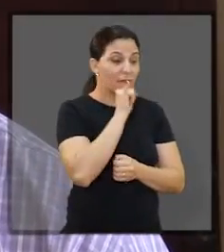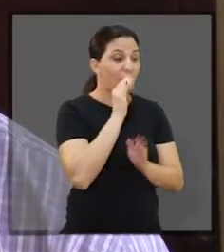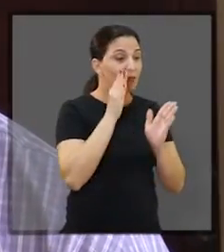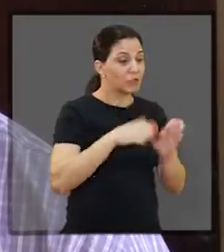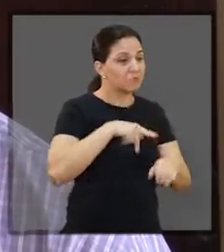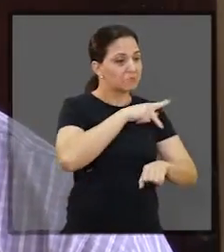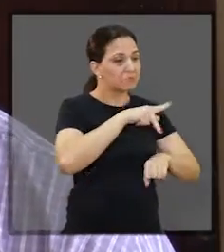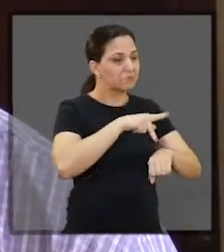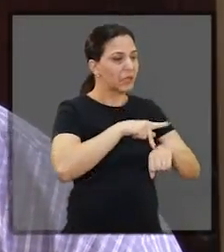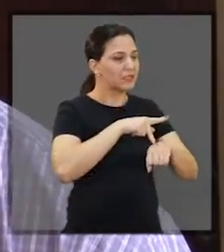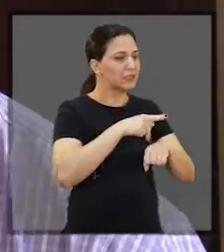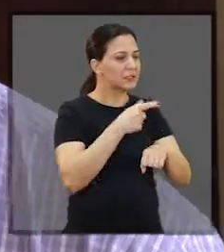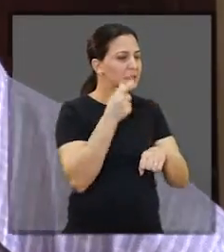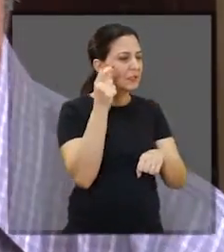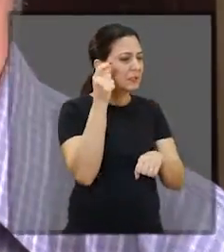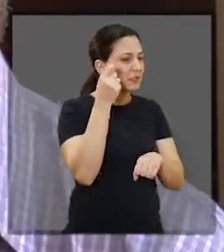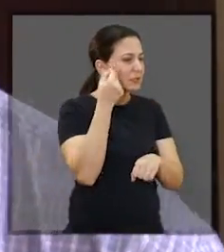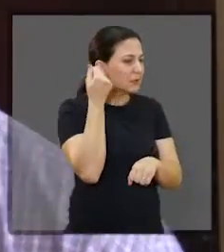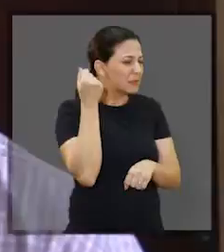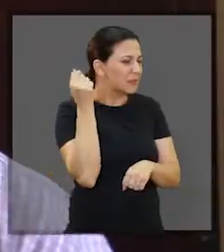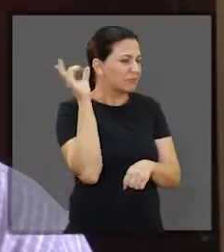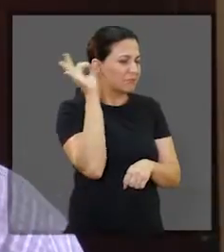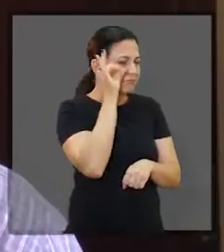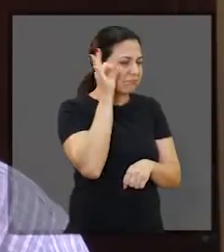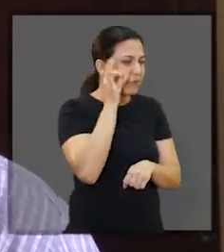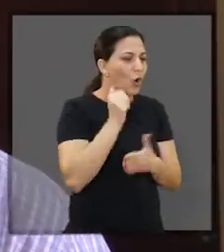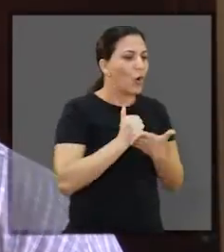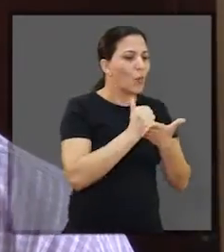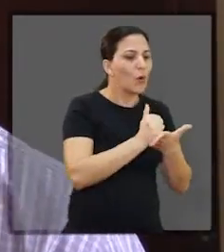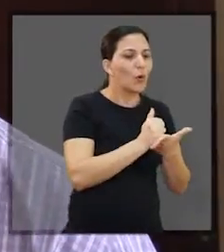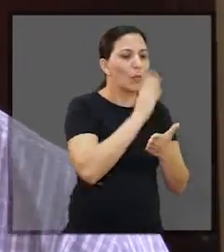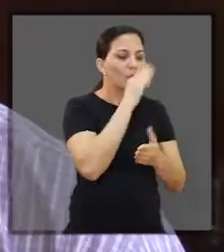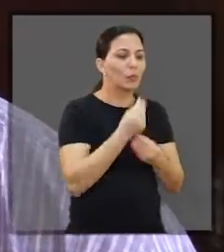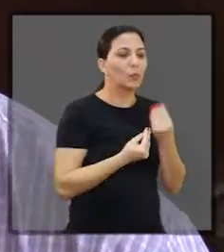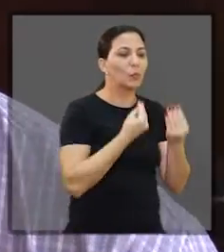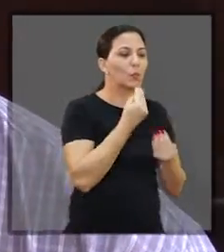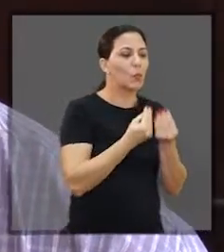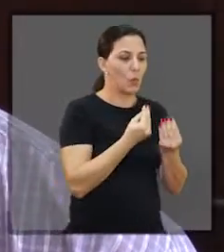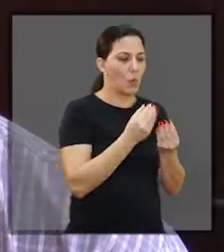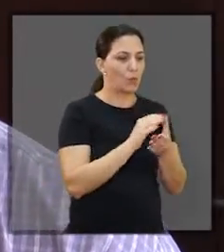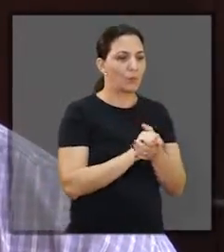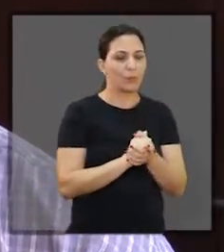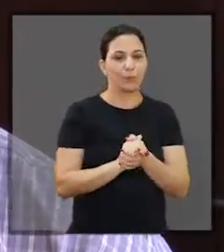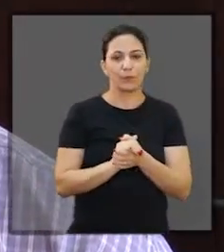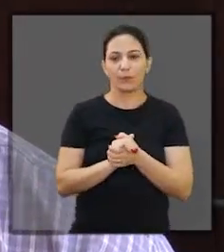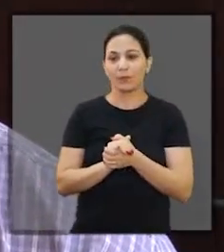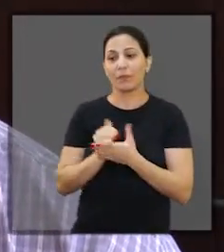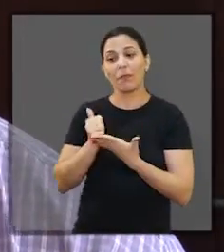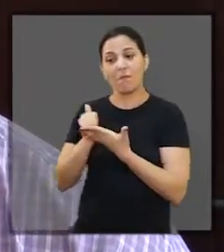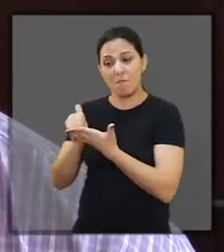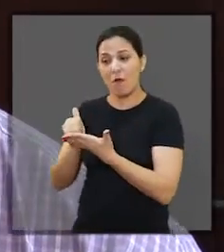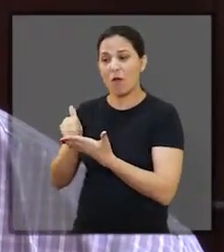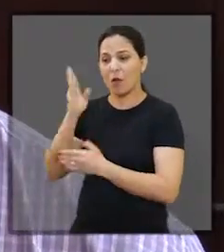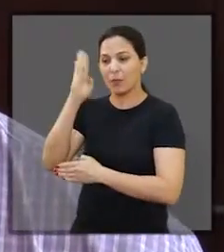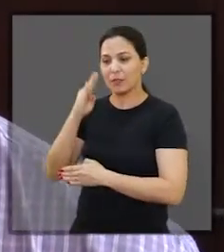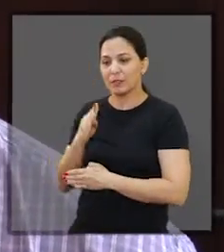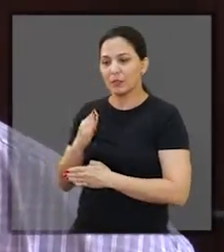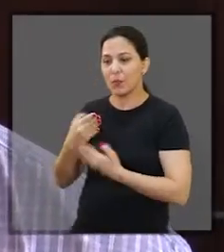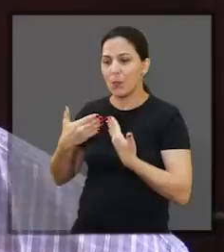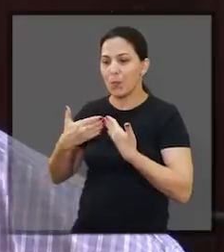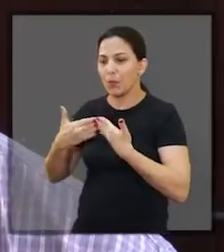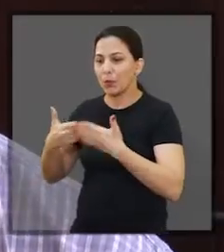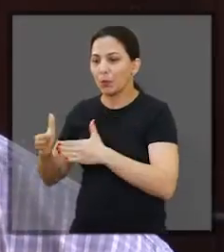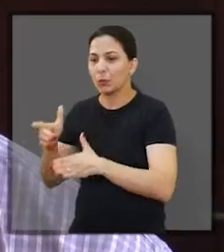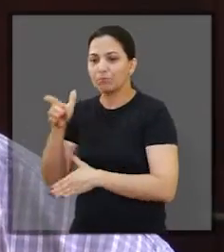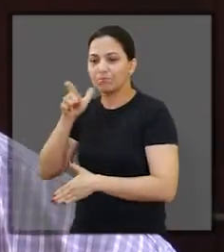A Itália é já uma nação milenar. Tem muito para contribuir com o Brasil? Sempre tem muito para contribuir com o Brasil, né? E, assim,